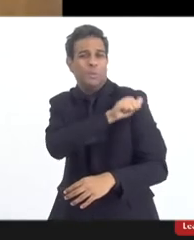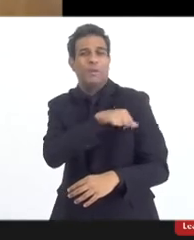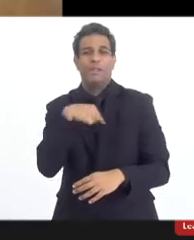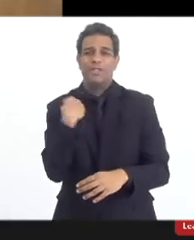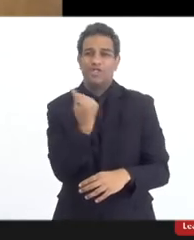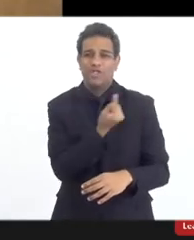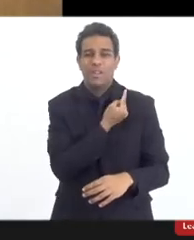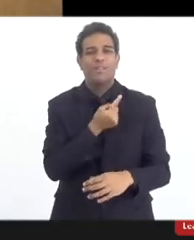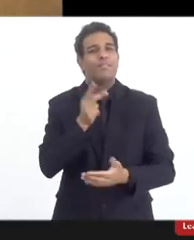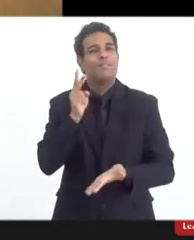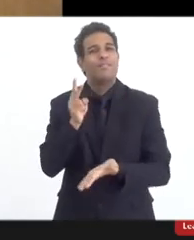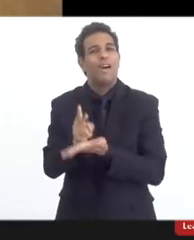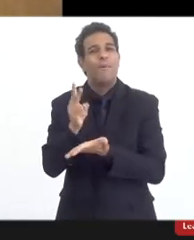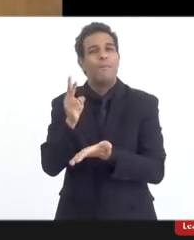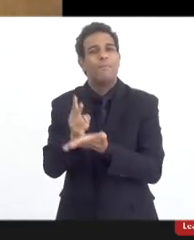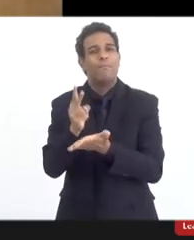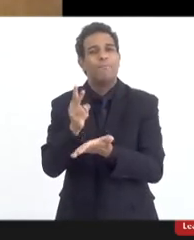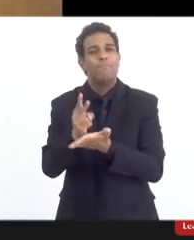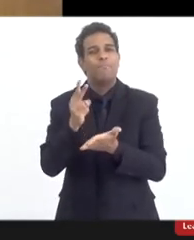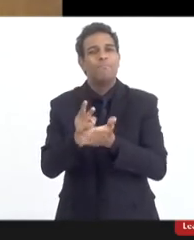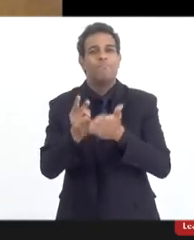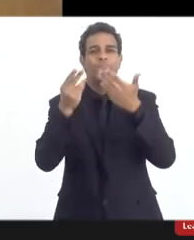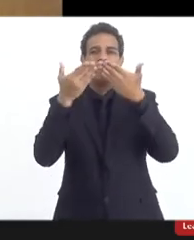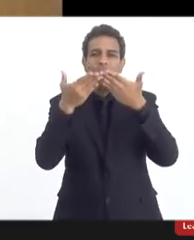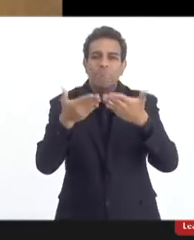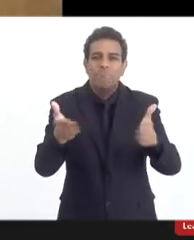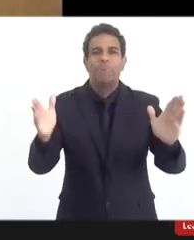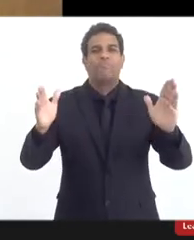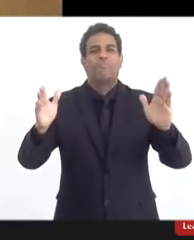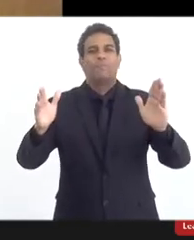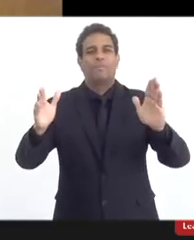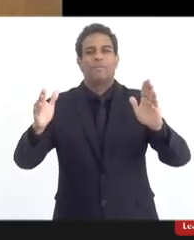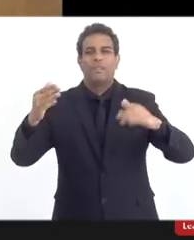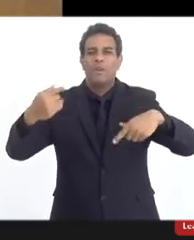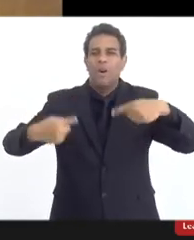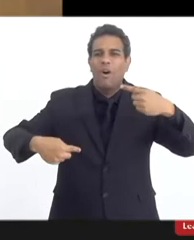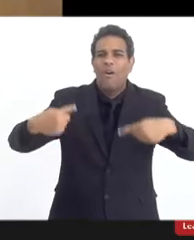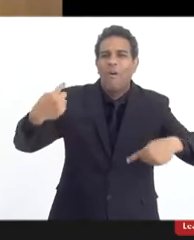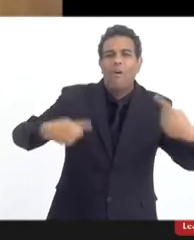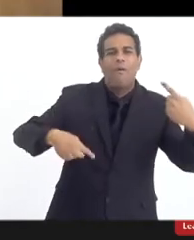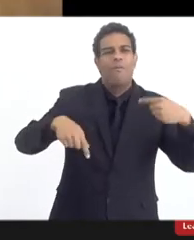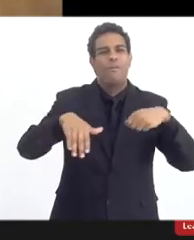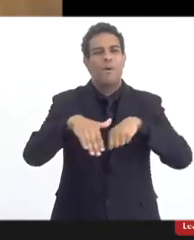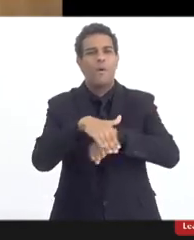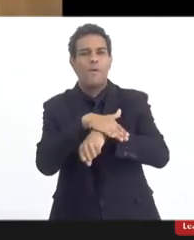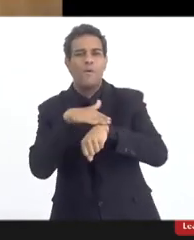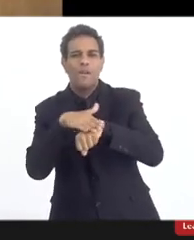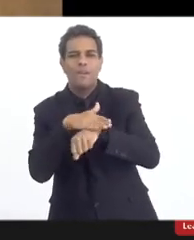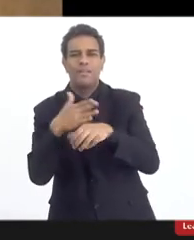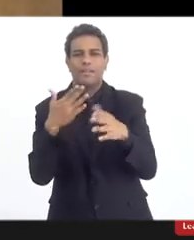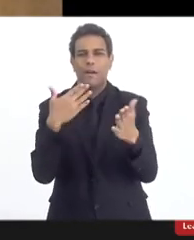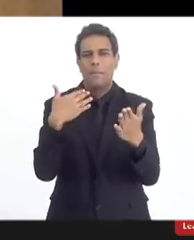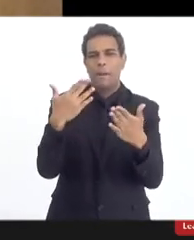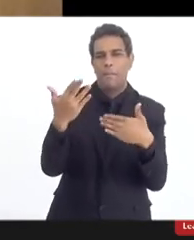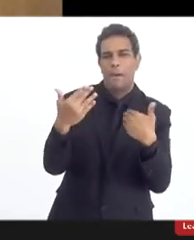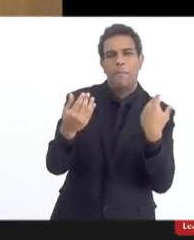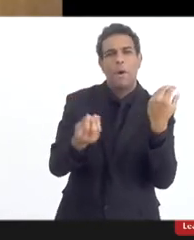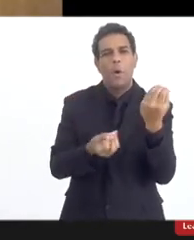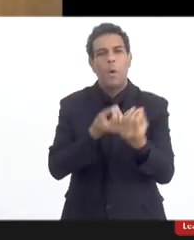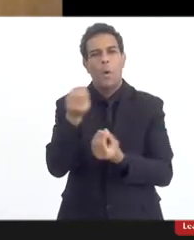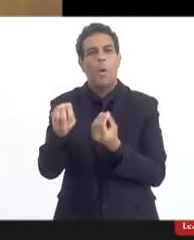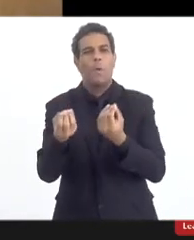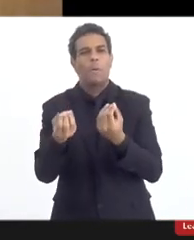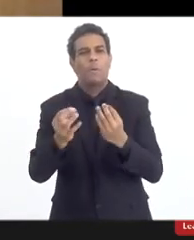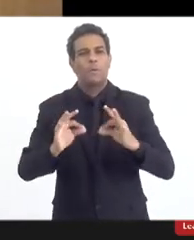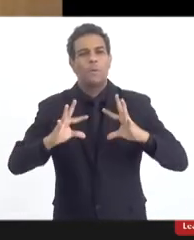estará sempre aberta a dialogar, a construir pontes, e a estar com as